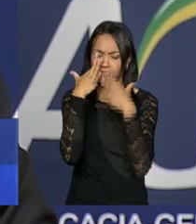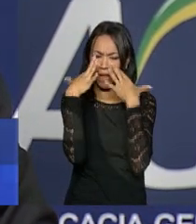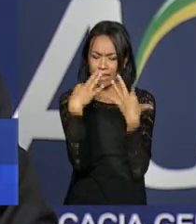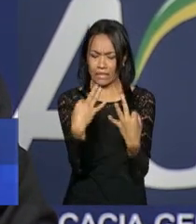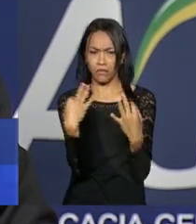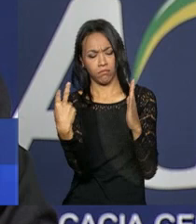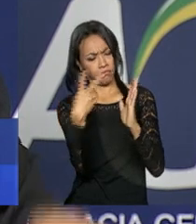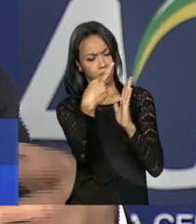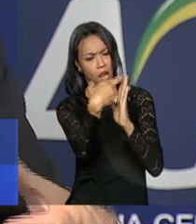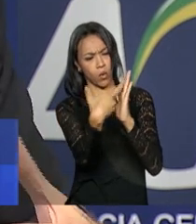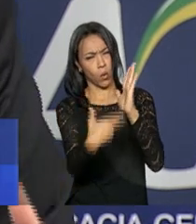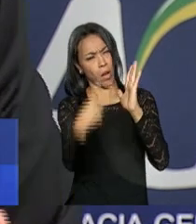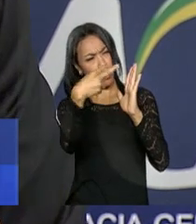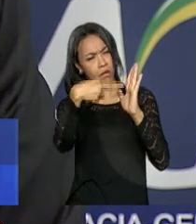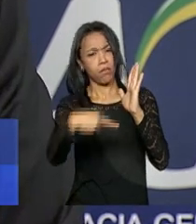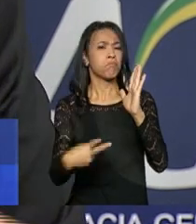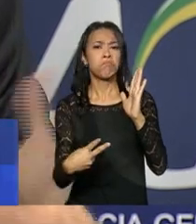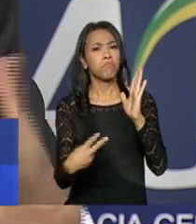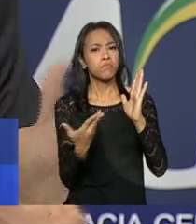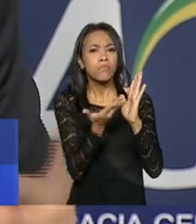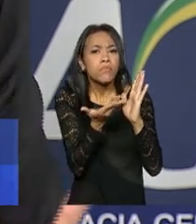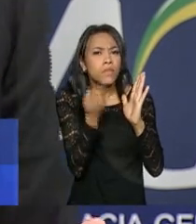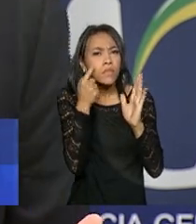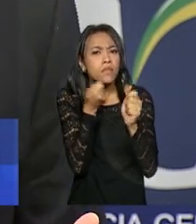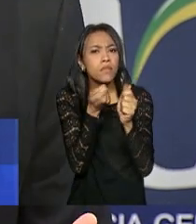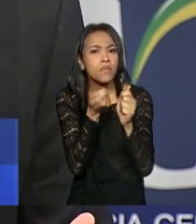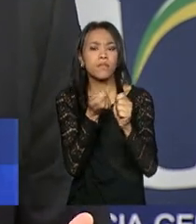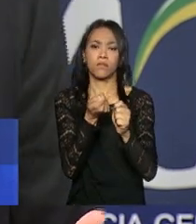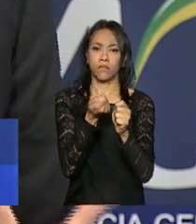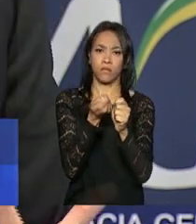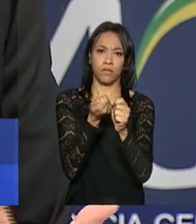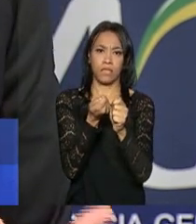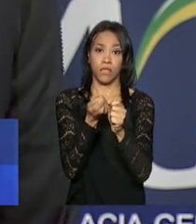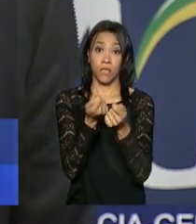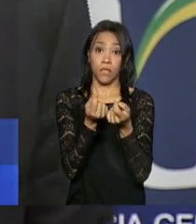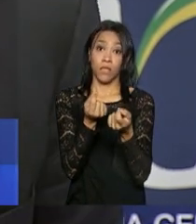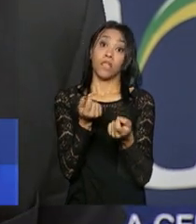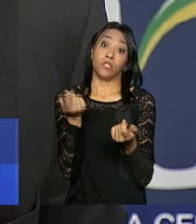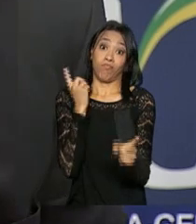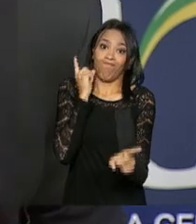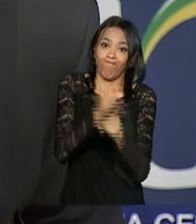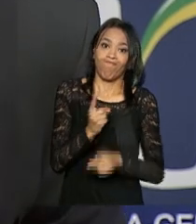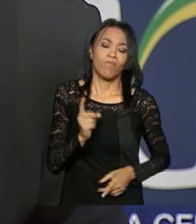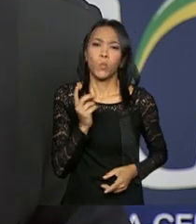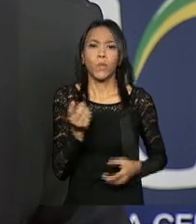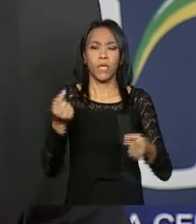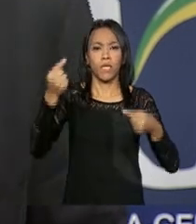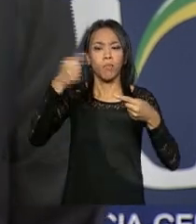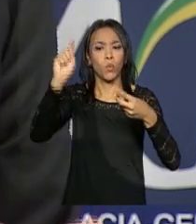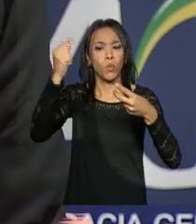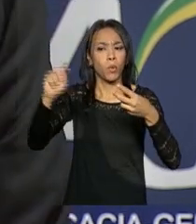a tentativa de encontrar com sofreguidão elementos